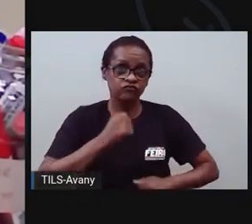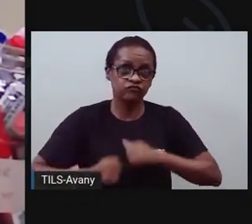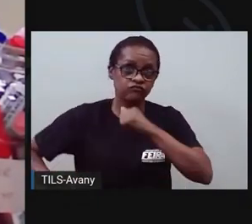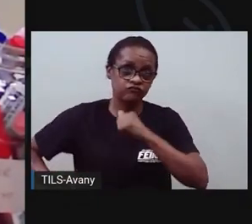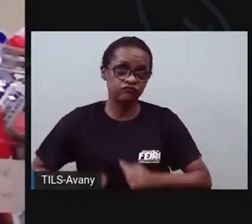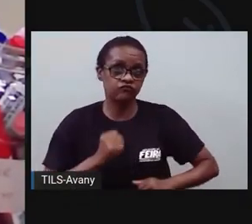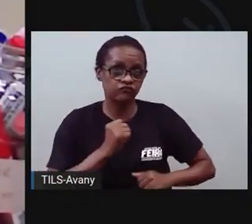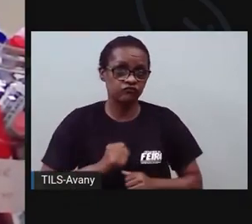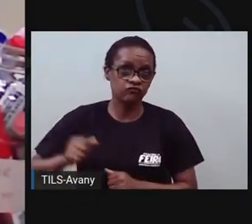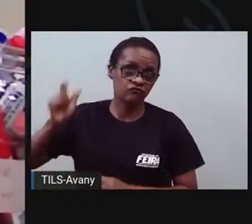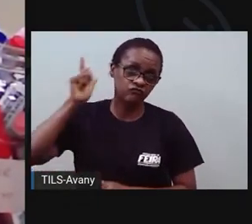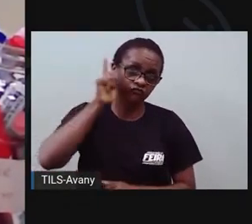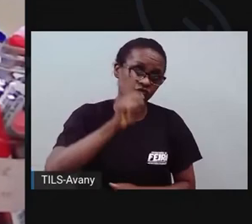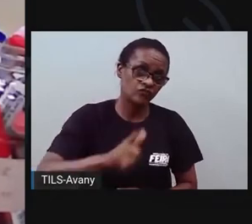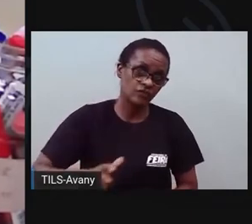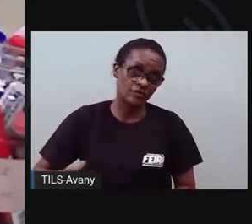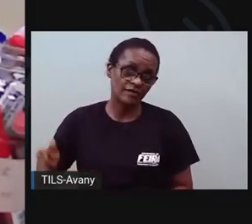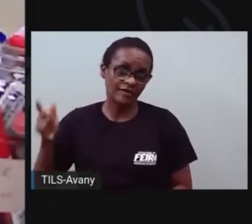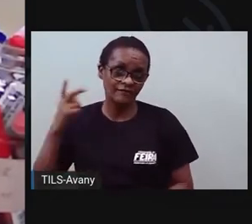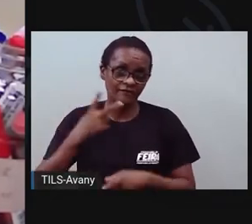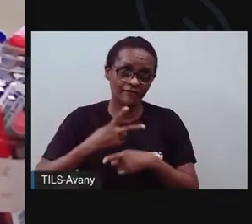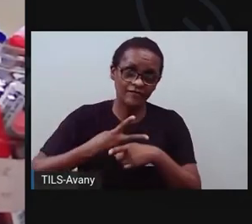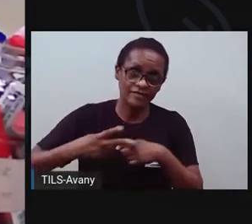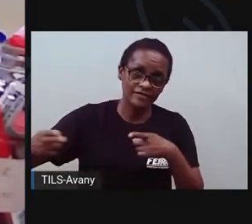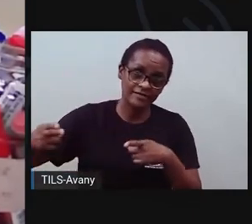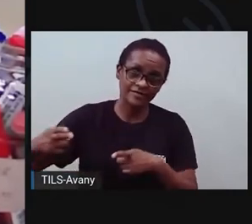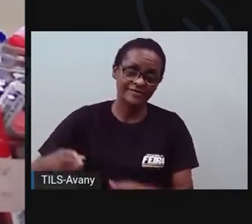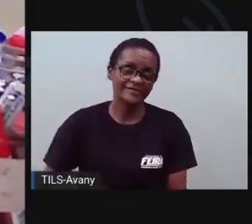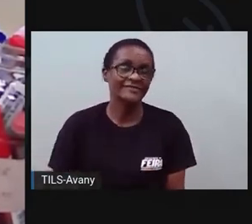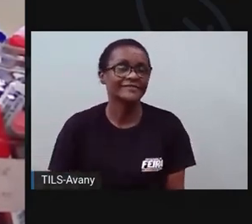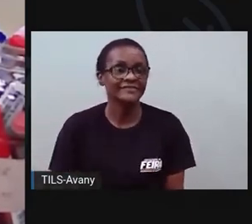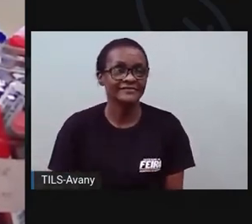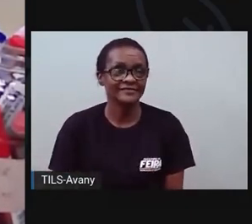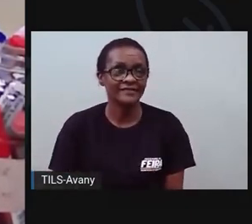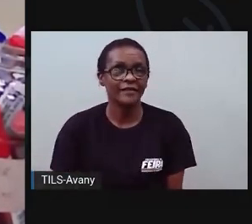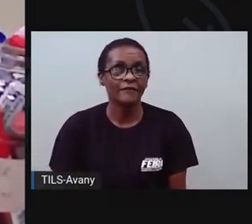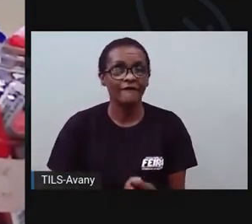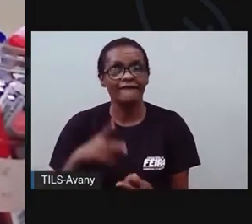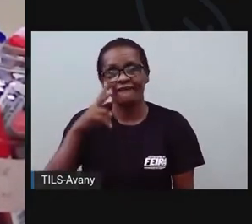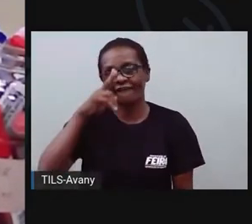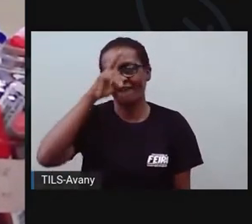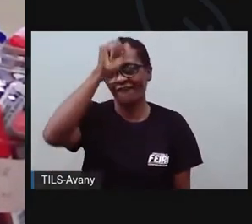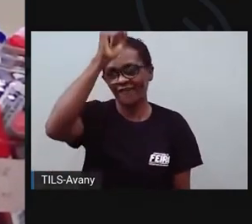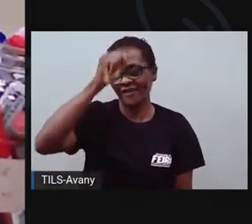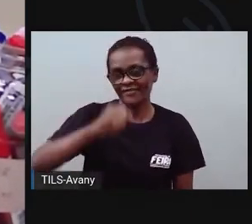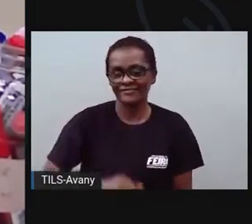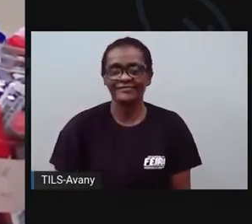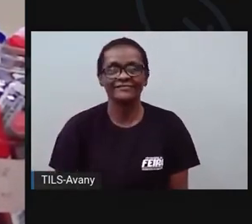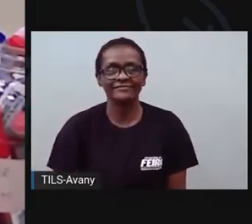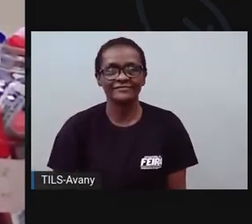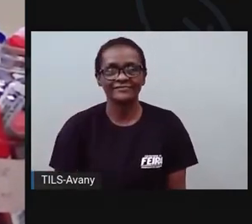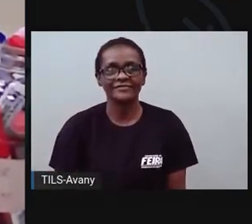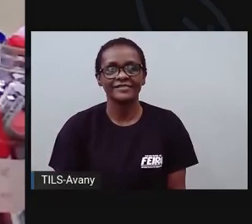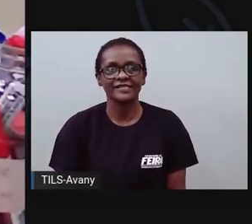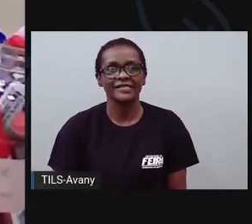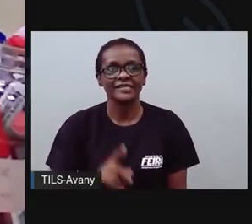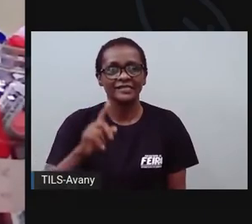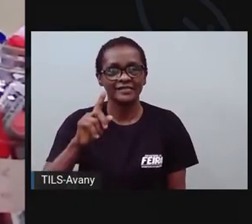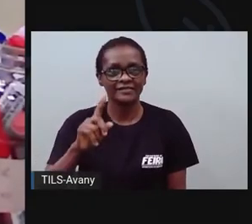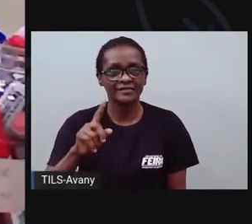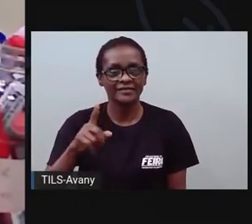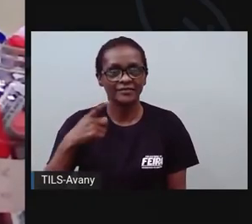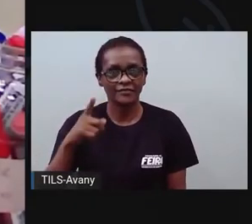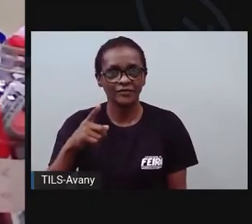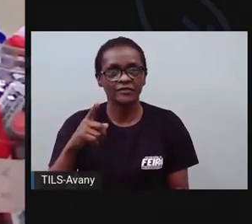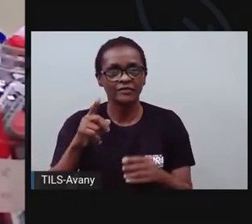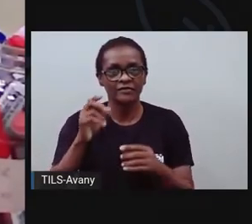Respeito, mas diz não temer Arlovski. Né? Que aí é o próximo desafio dele. E aí a gente tem toda,